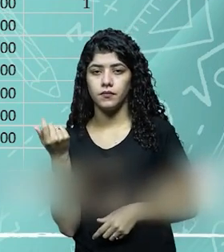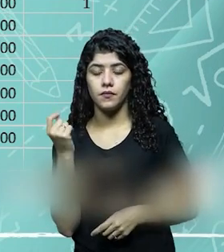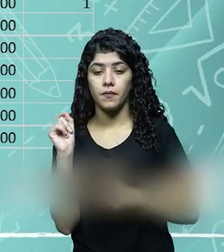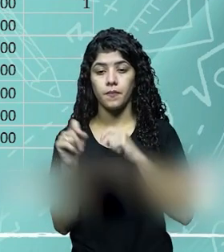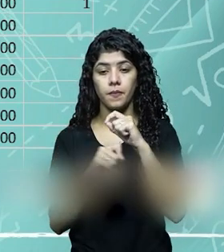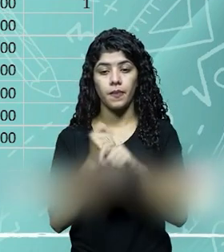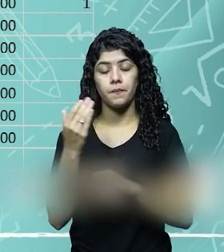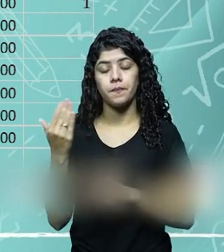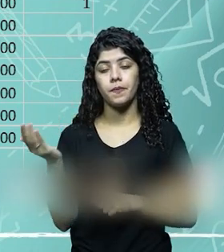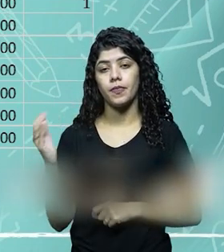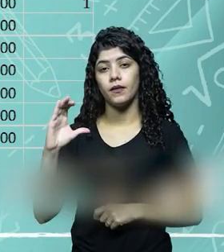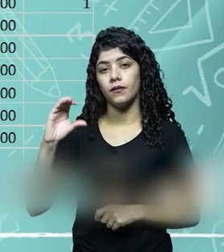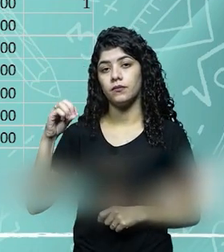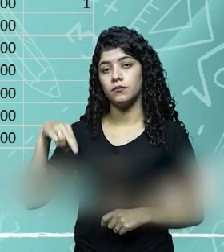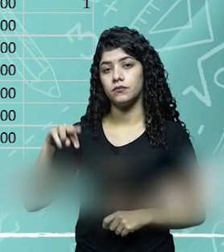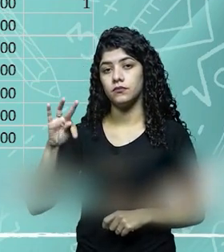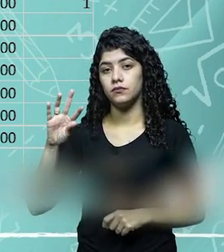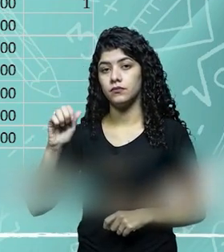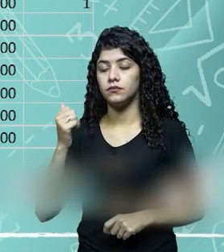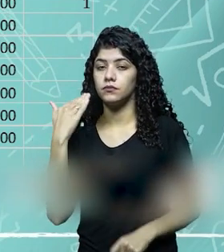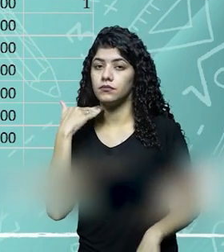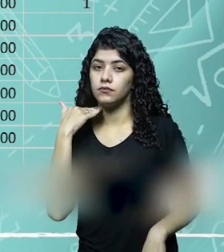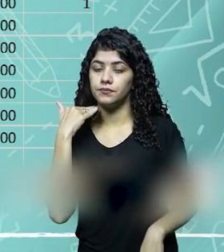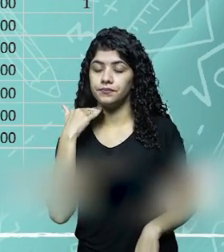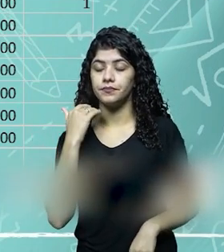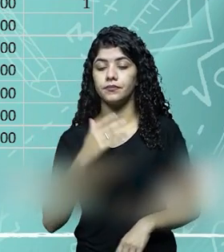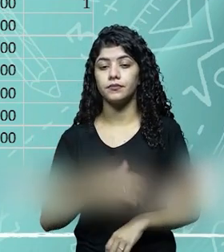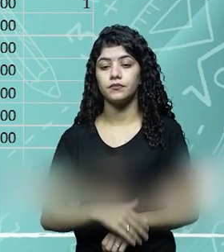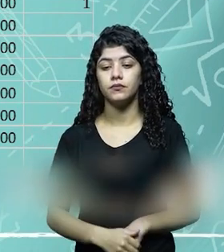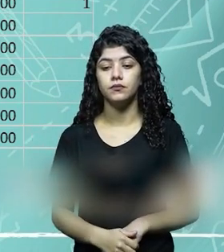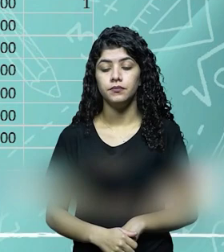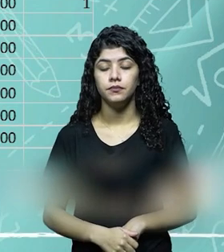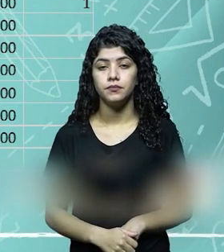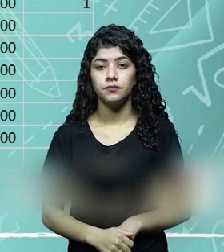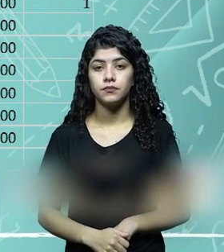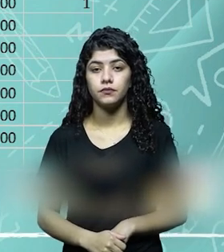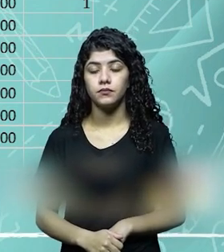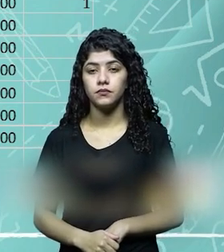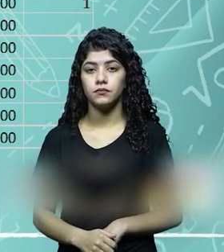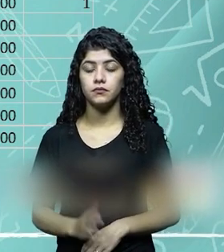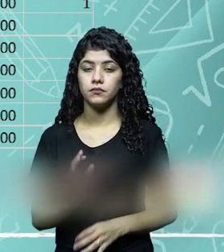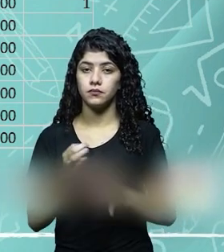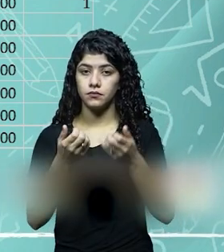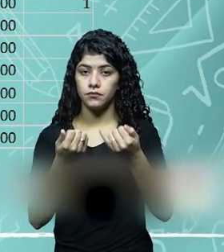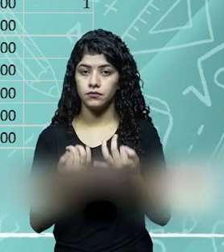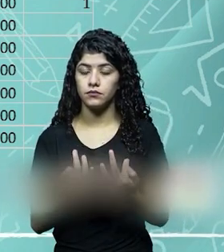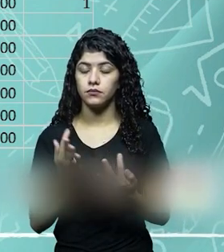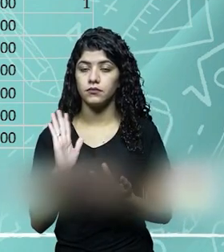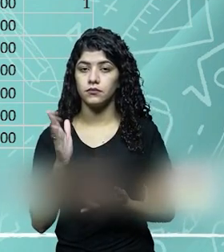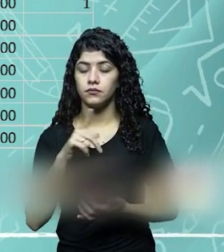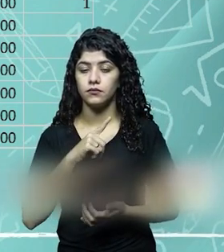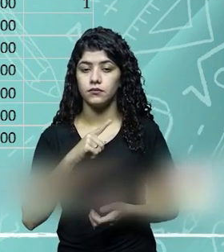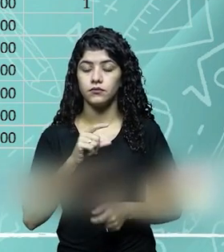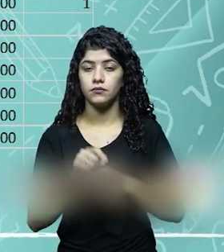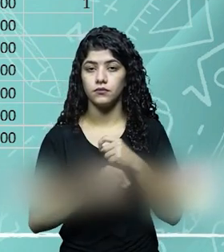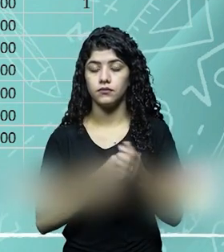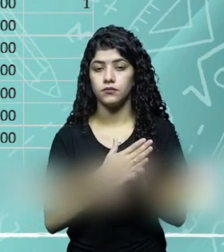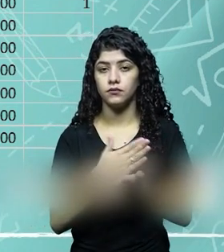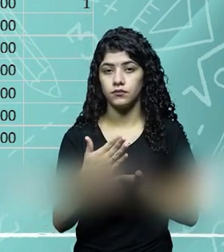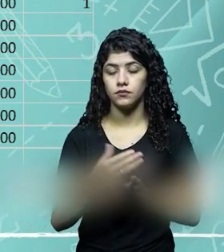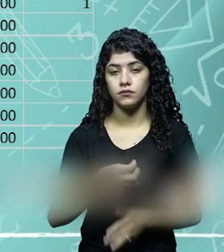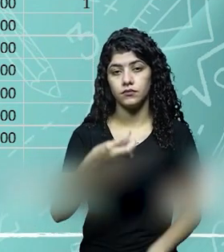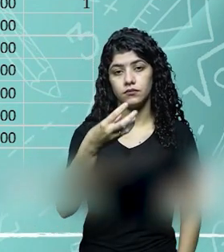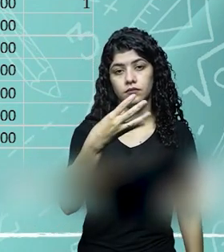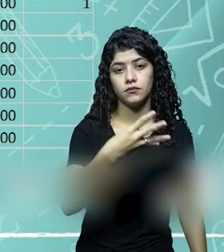banco, que está o que? Em disponibilidades no ativo circulante, certo? Como eu falei para vocês, a conta banco tinha um saldo inicial